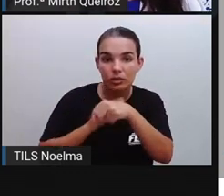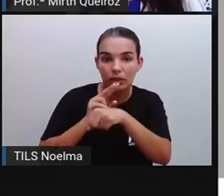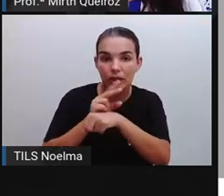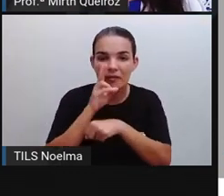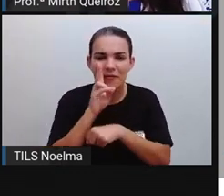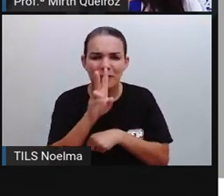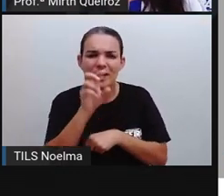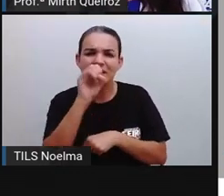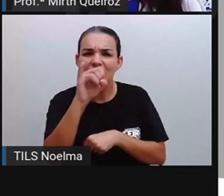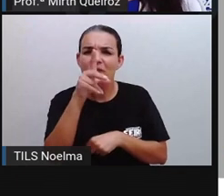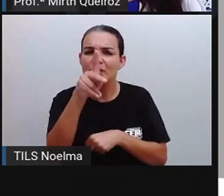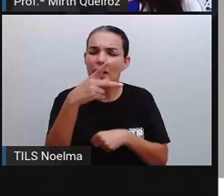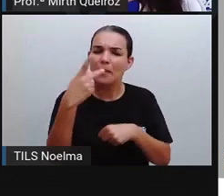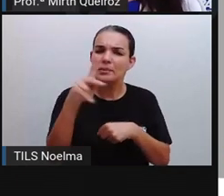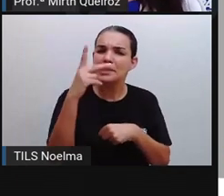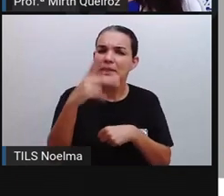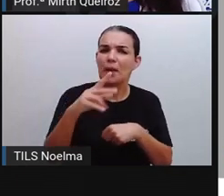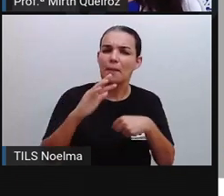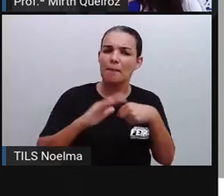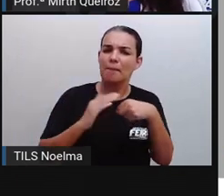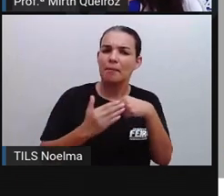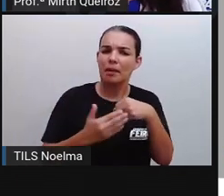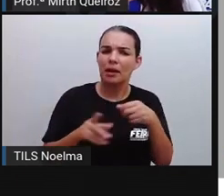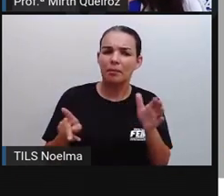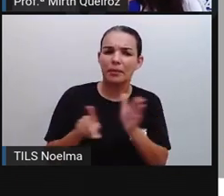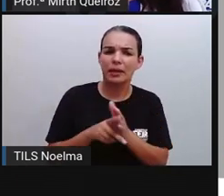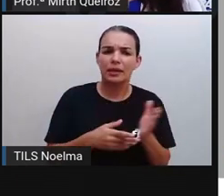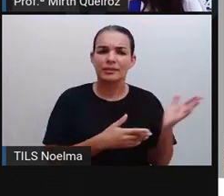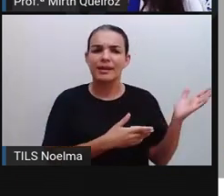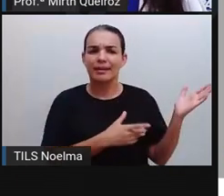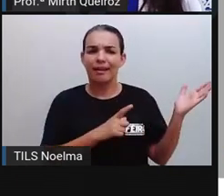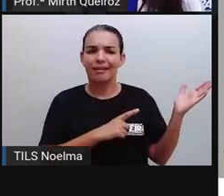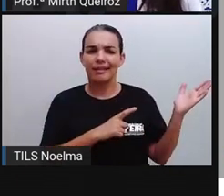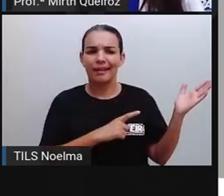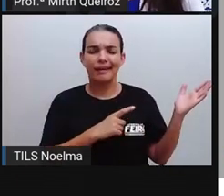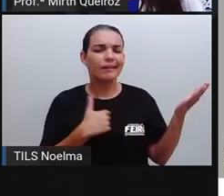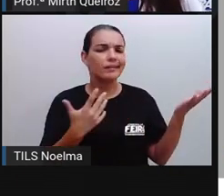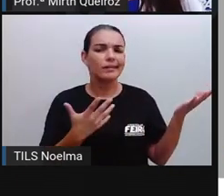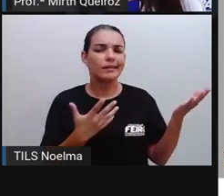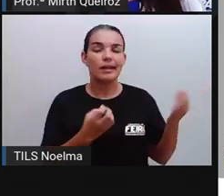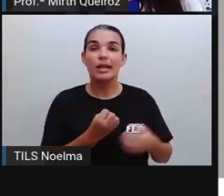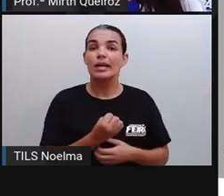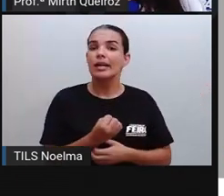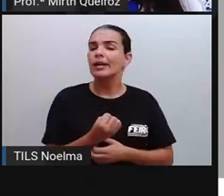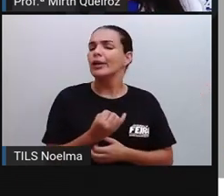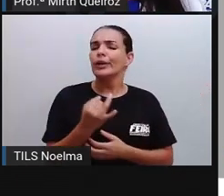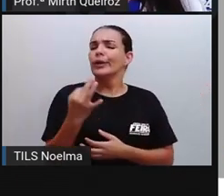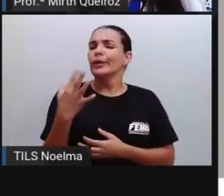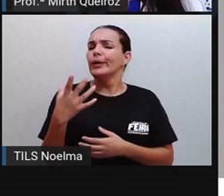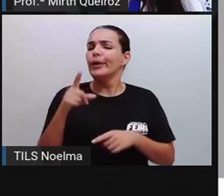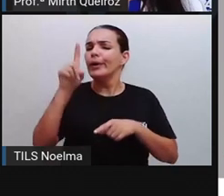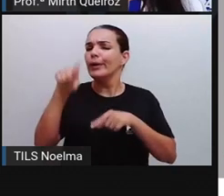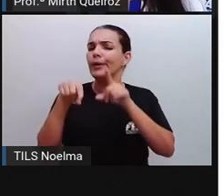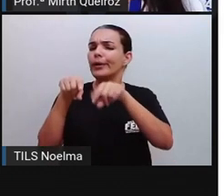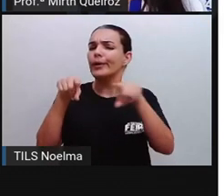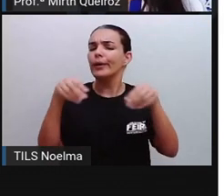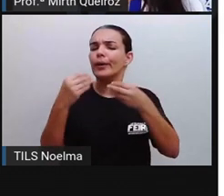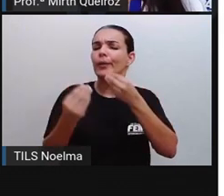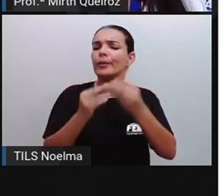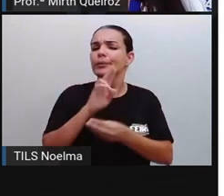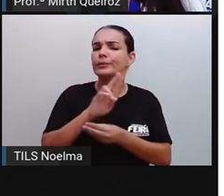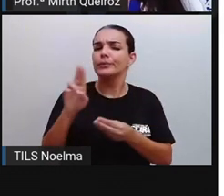né? Como é que estão os casos aí de notificação no seu bairro. Que tipo de gráfico é esse? Nós vimos, ó,